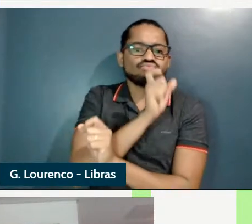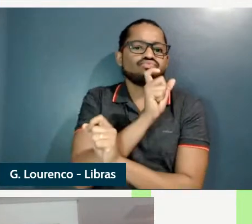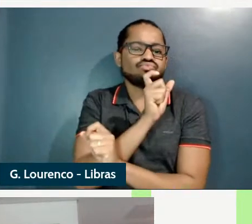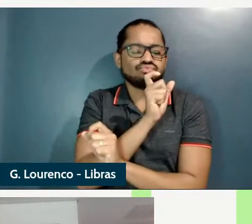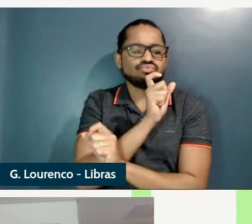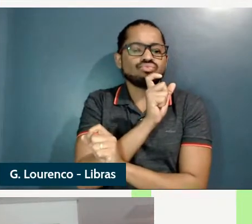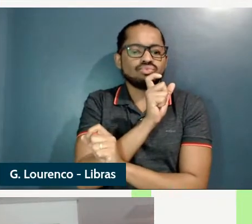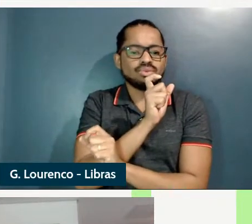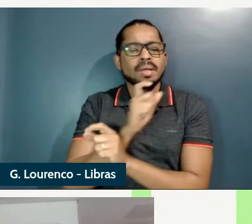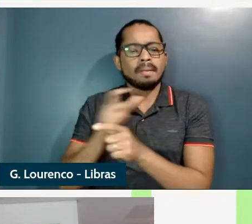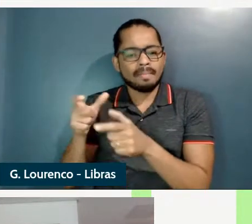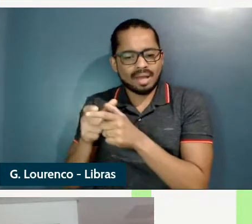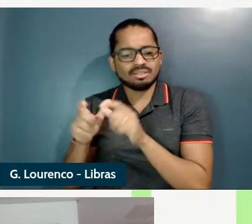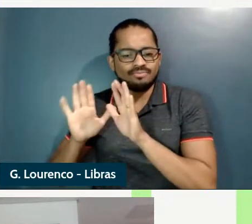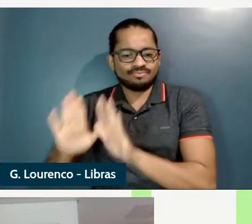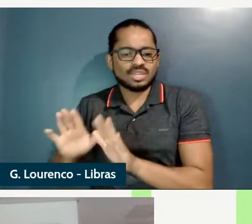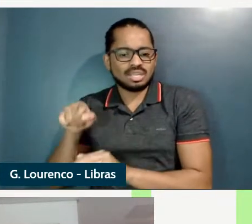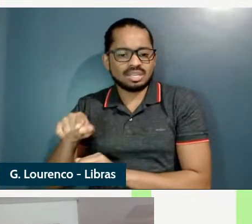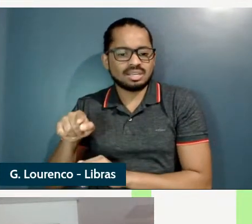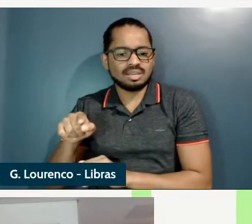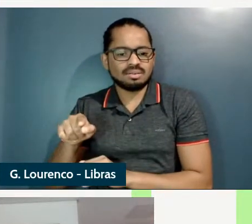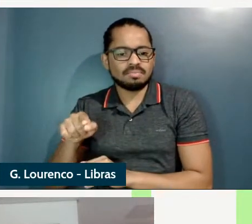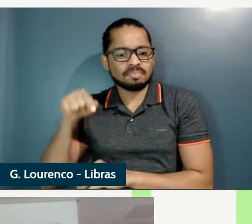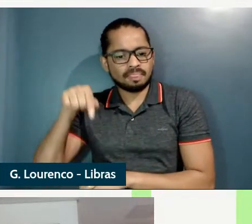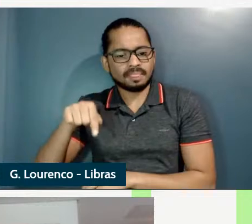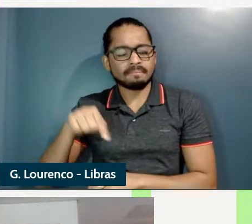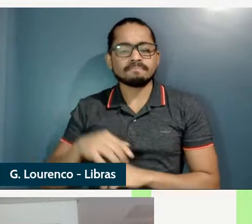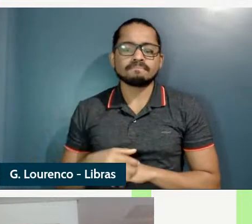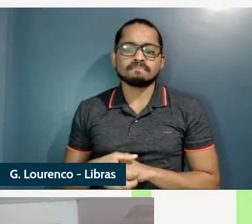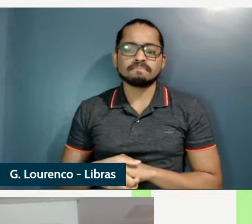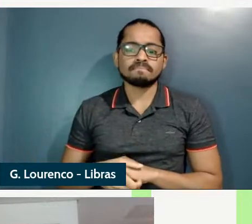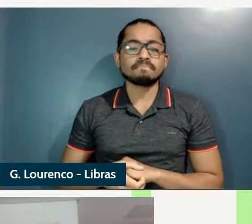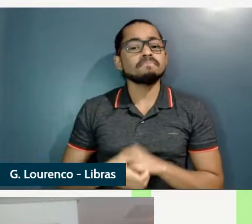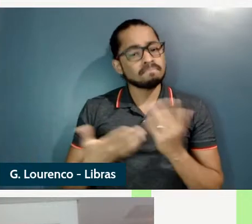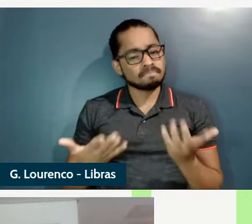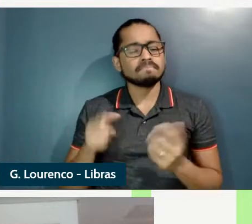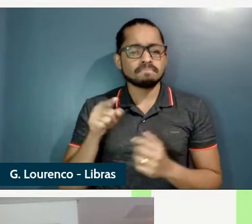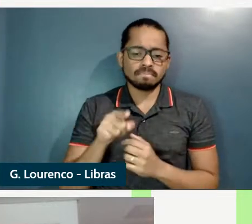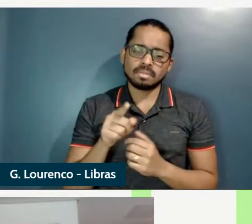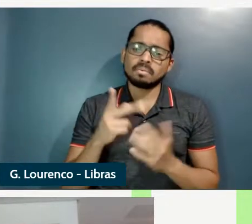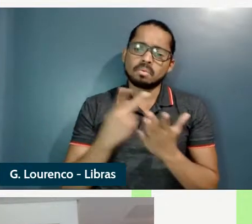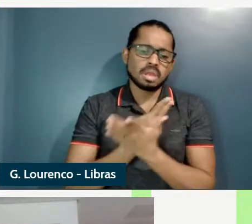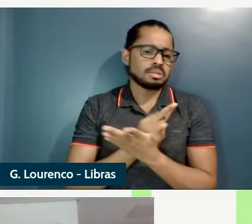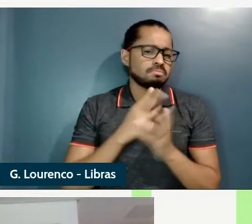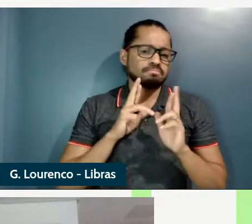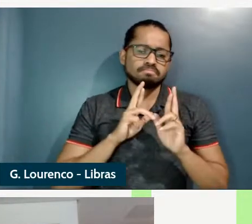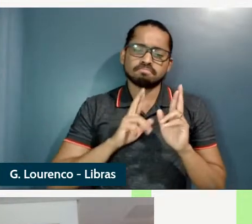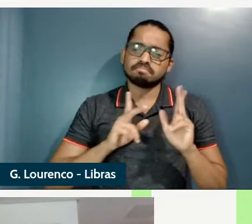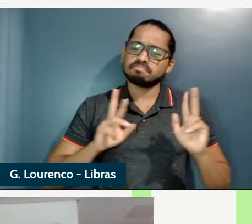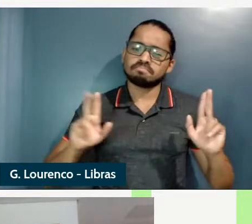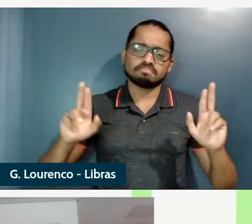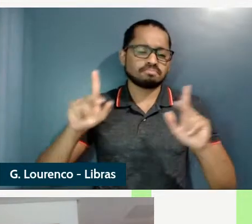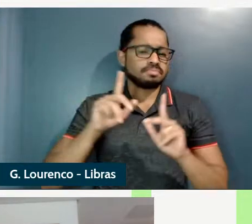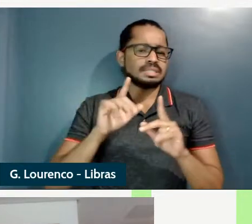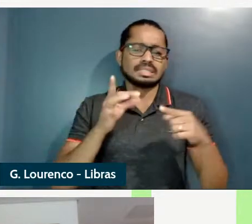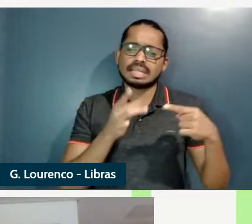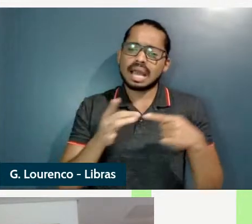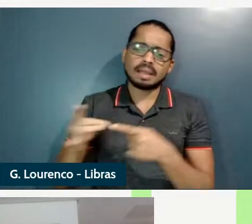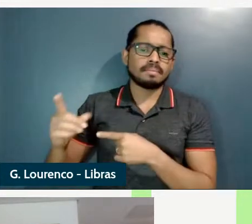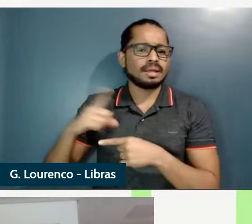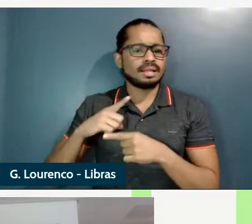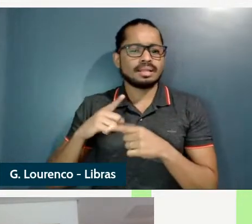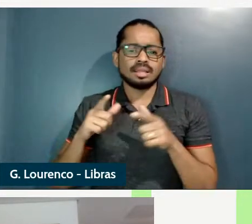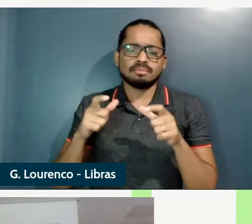fica nessa posição pós-verbal certo e isso acontece com diversos sintagmas que denotam essa relação de parte toda